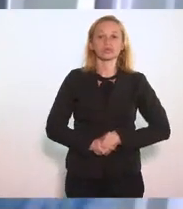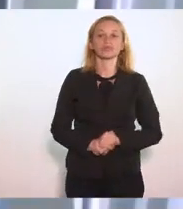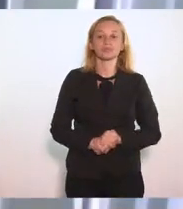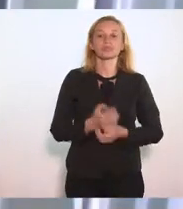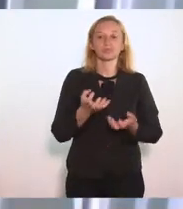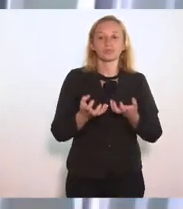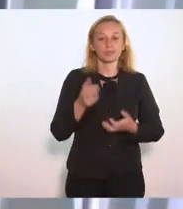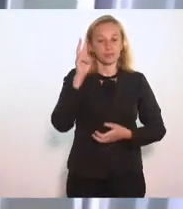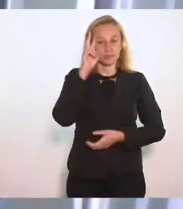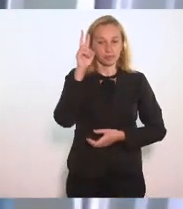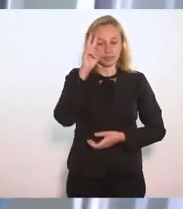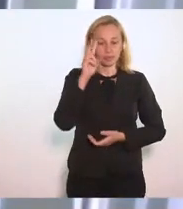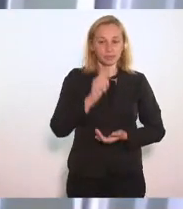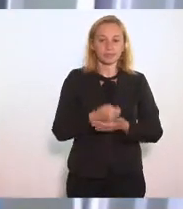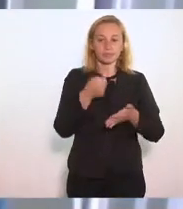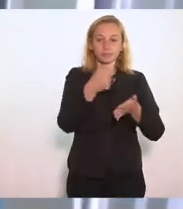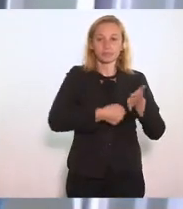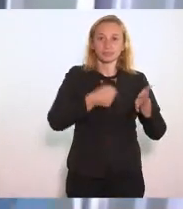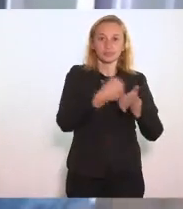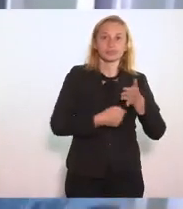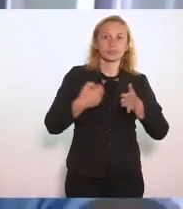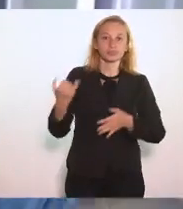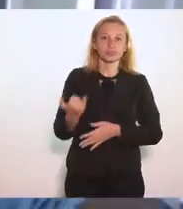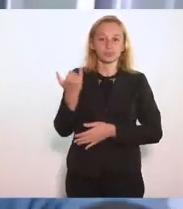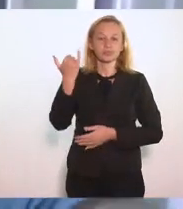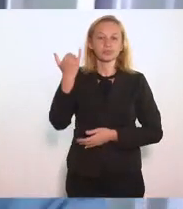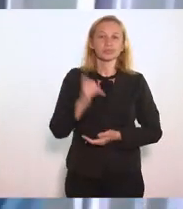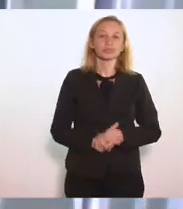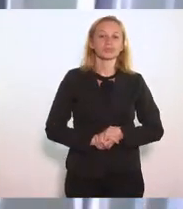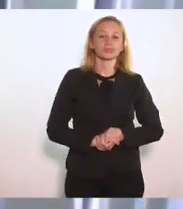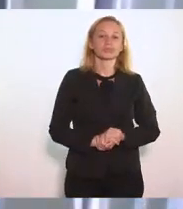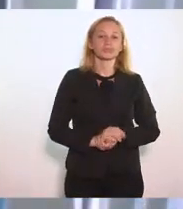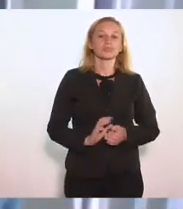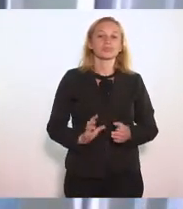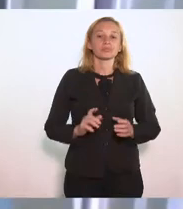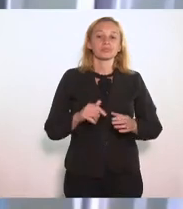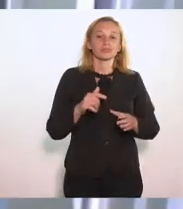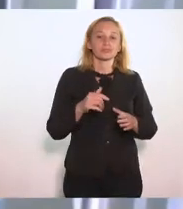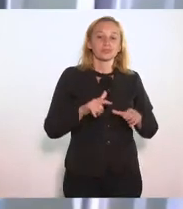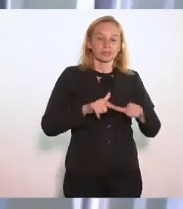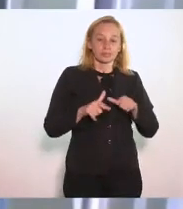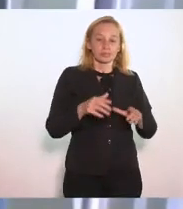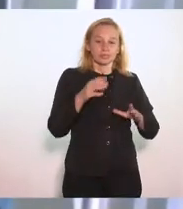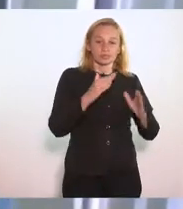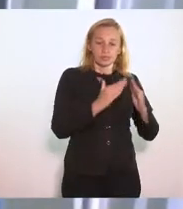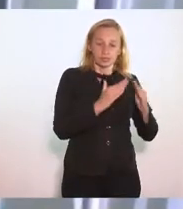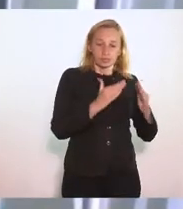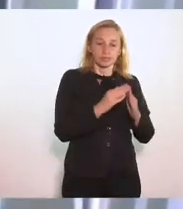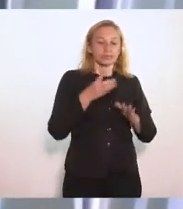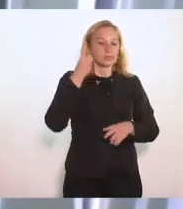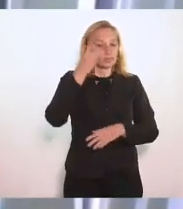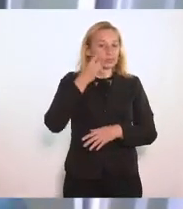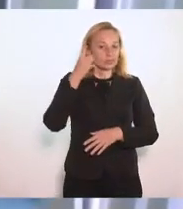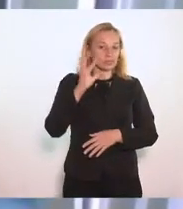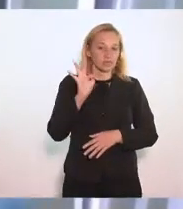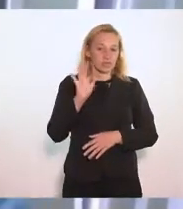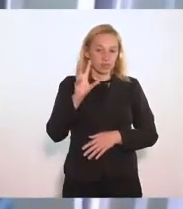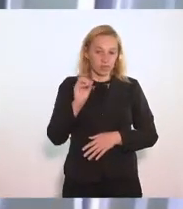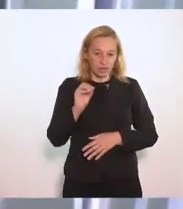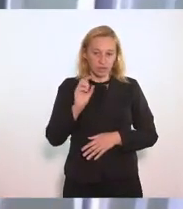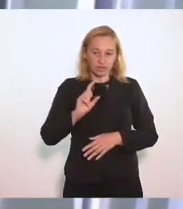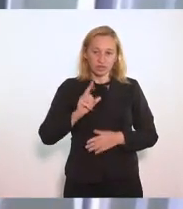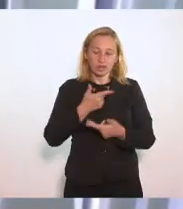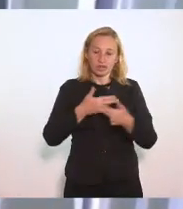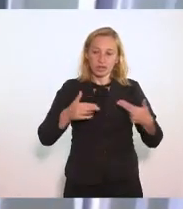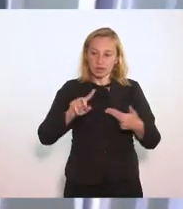Quero lembrar Lutas importantes Travadas por mandatos Desta casa O deputado Flávio Serafim Se destacou nessas lutas Mas vários